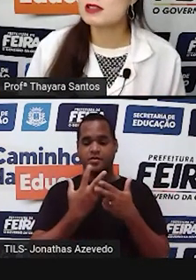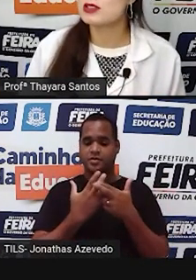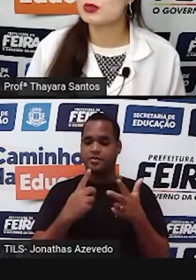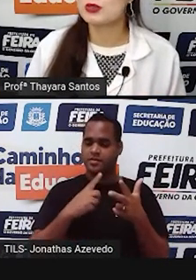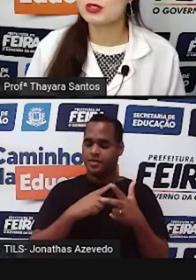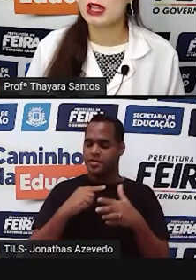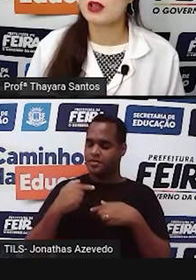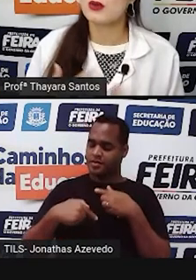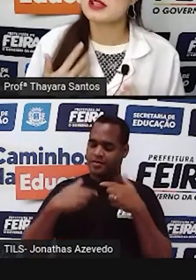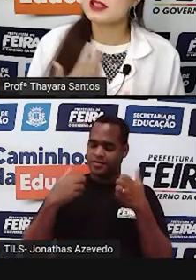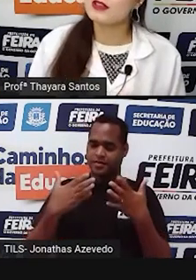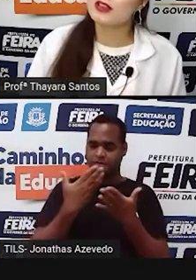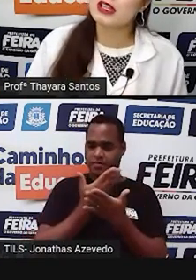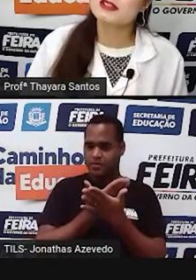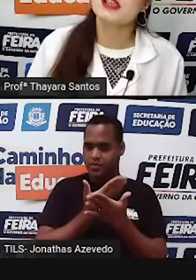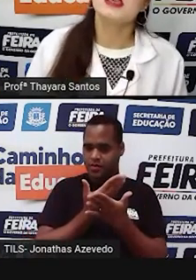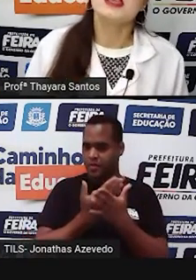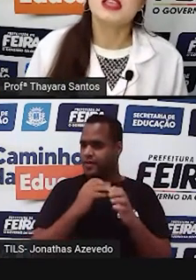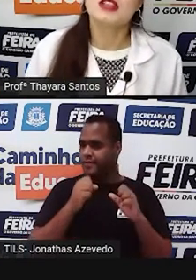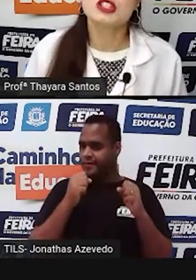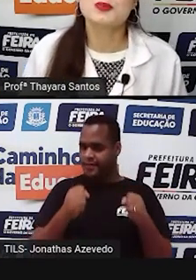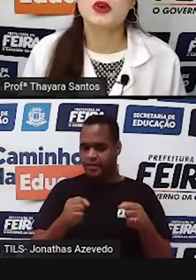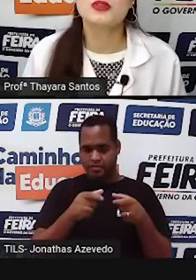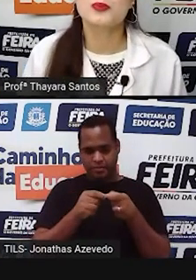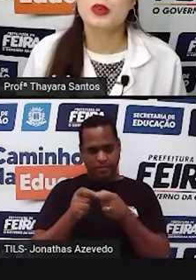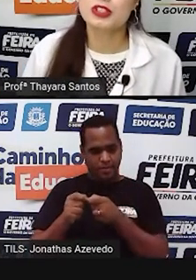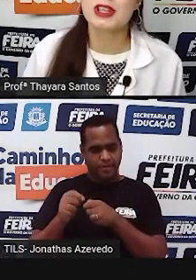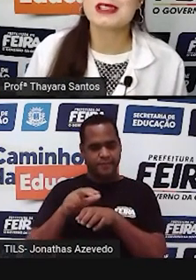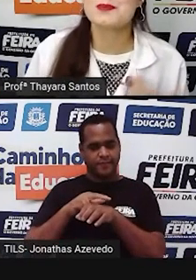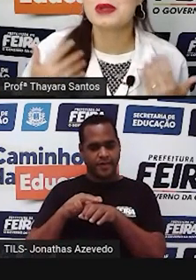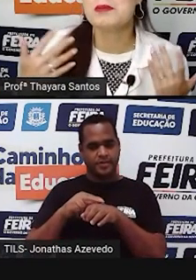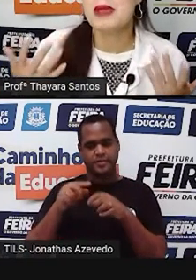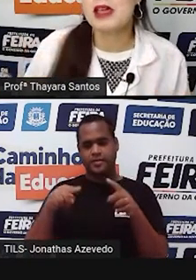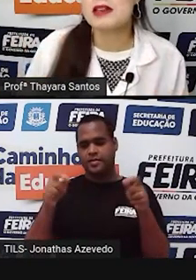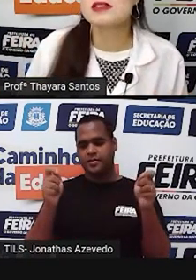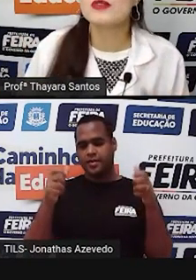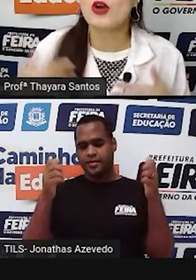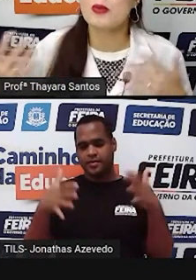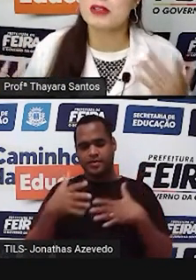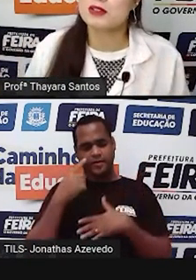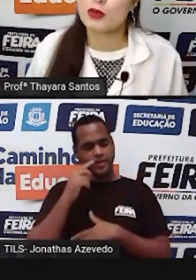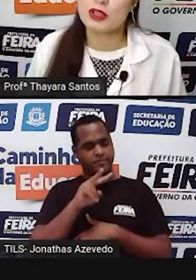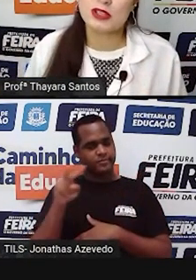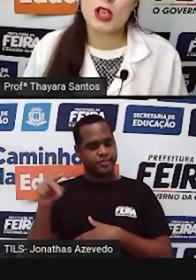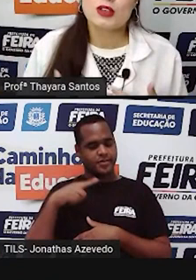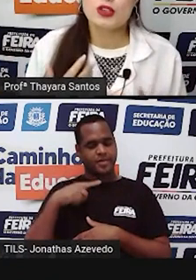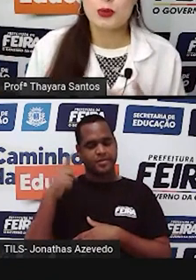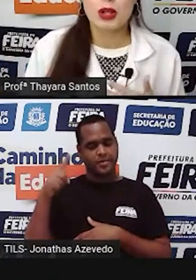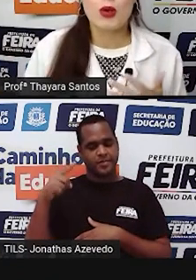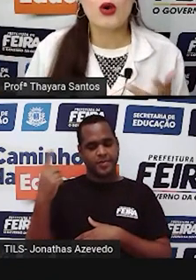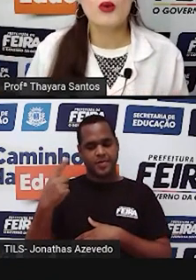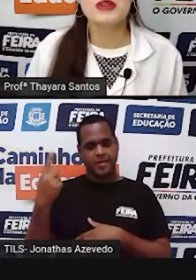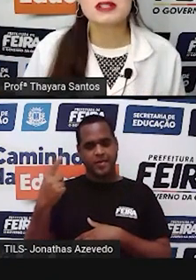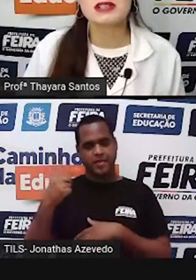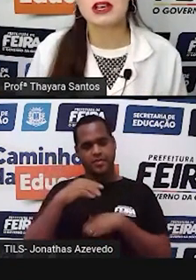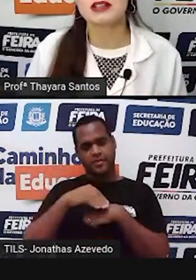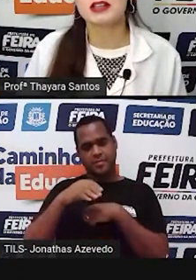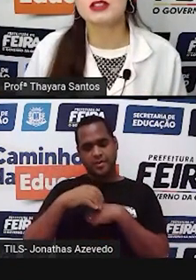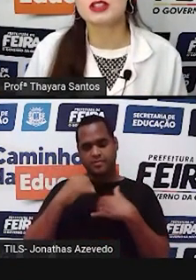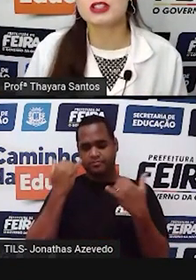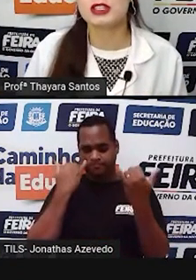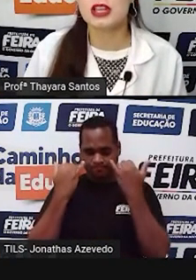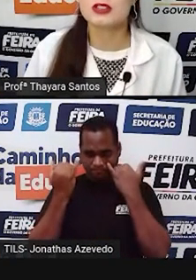partir desses estudos dele com as ervilhas que a gente pôde ter as primeiras informações sobre como essas